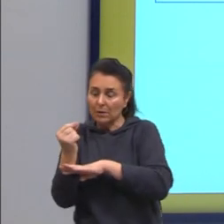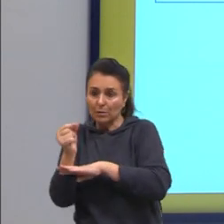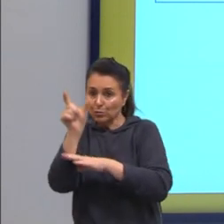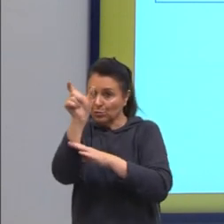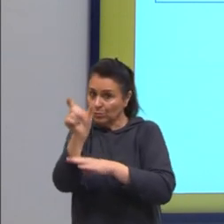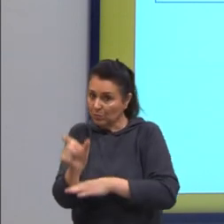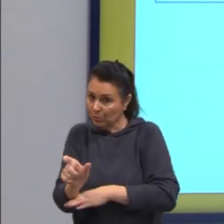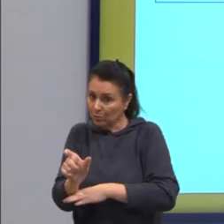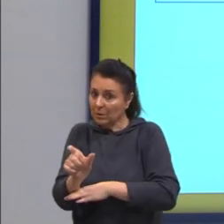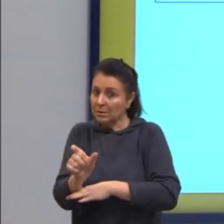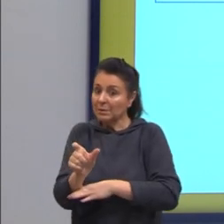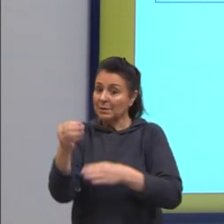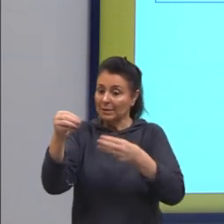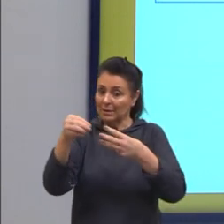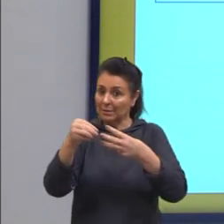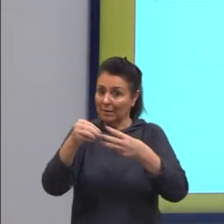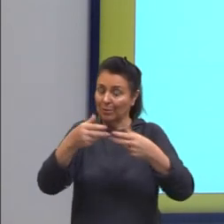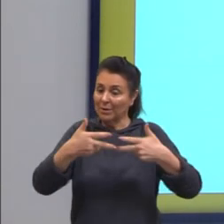substâncias.